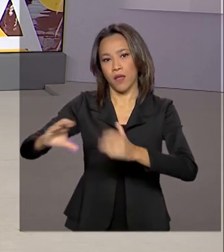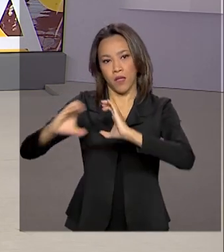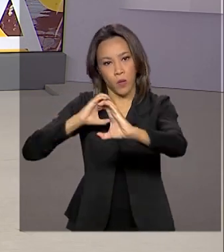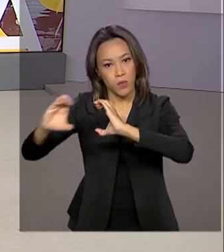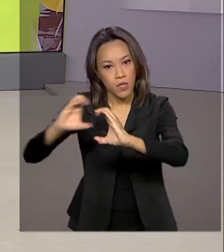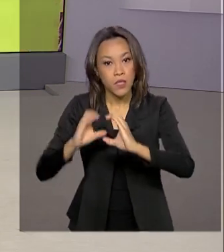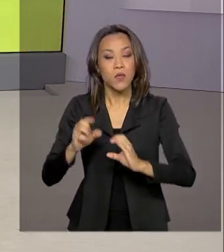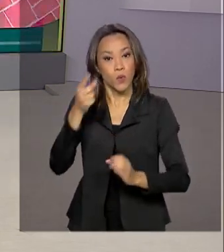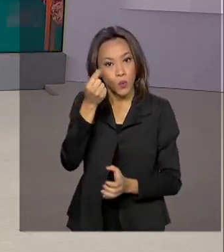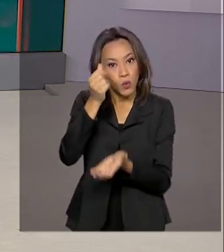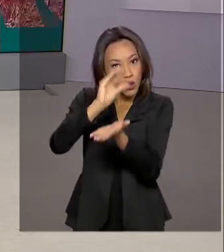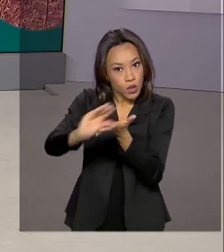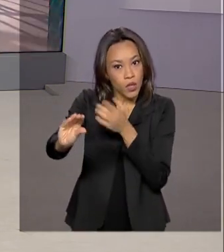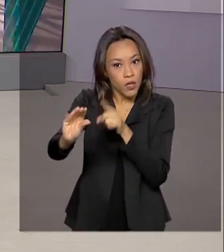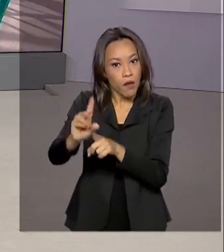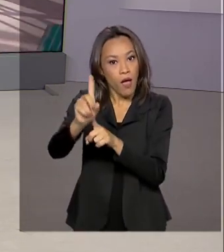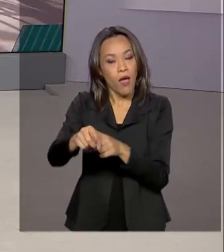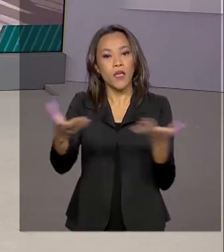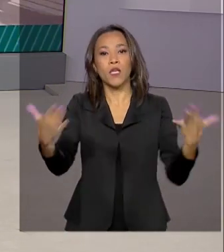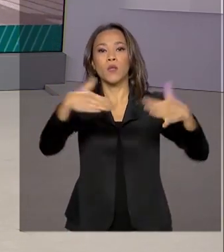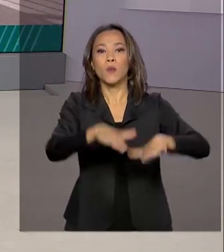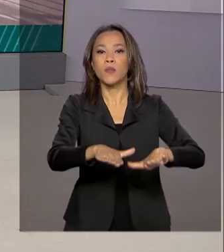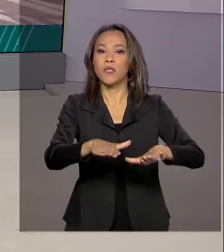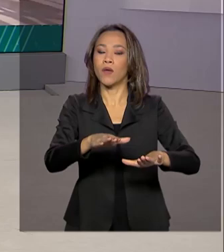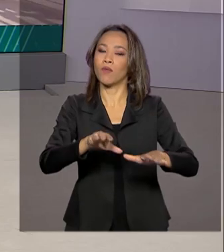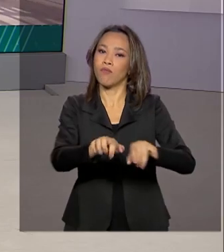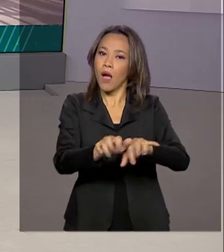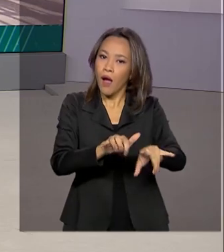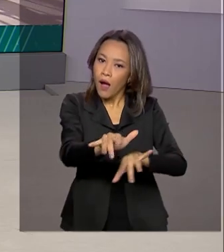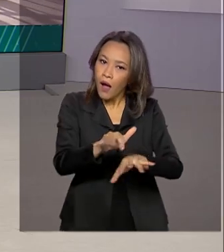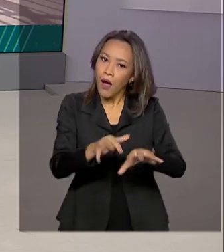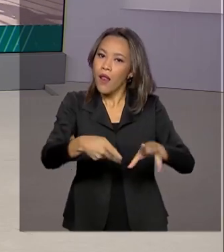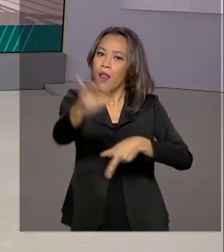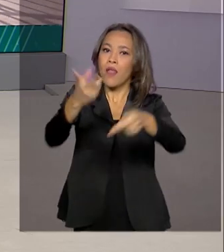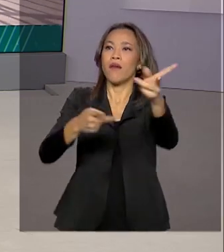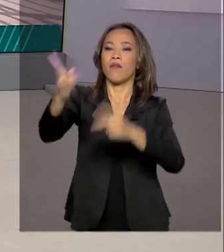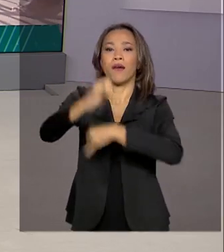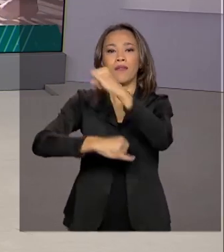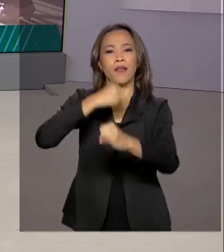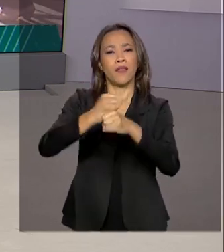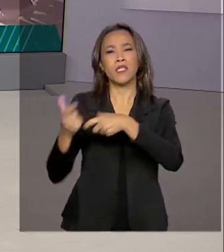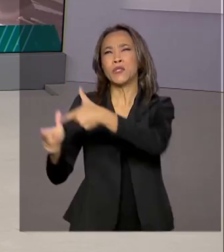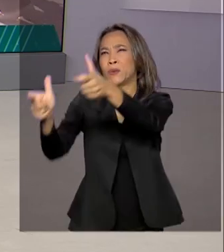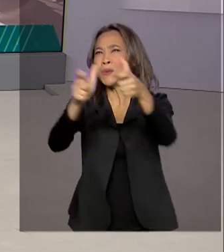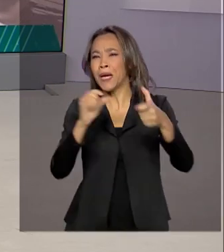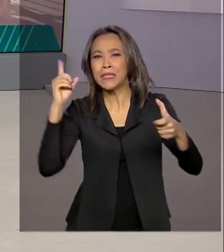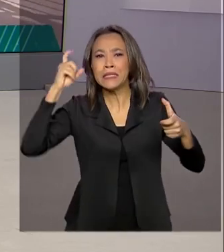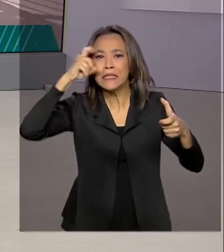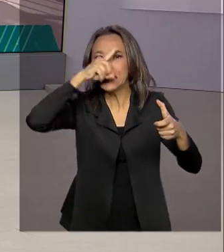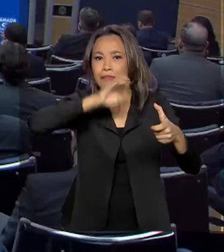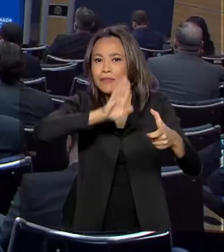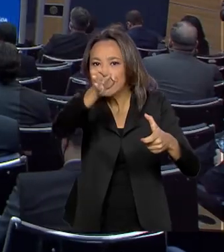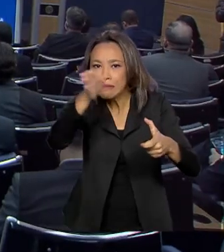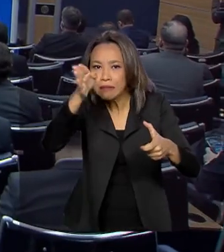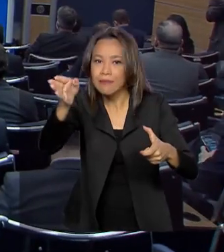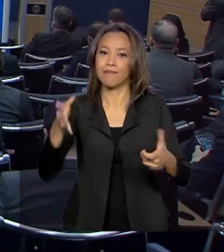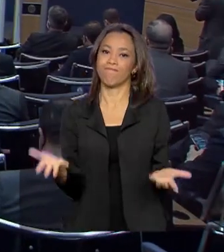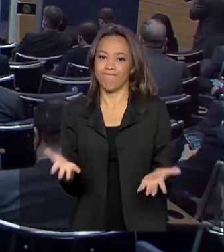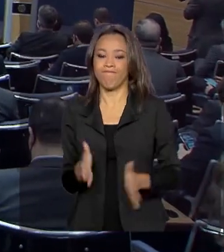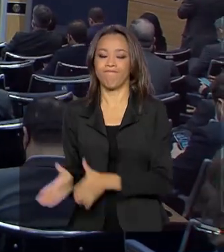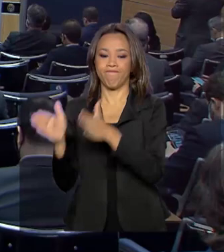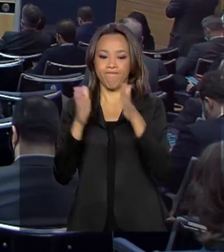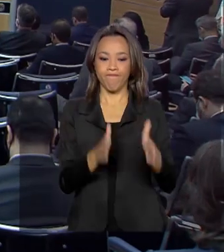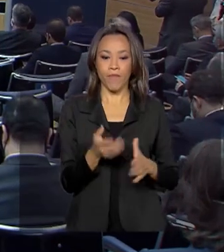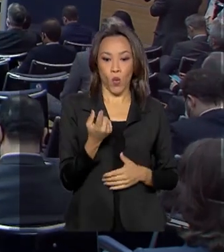ser investido em projetos de inclusão digital para levar a internet às áreas mais remotas do país. O